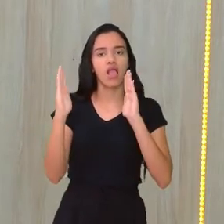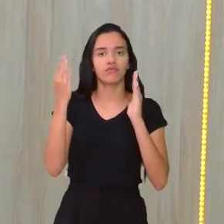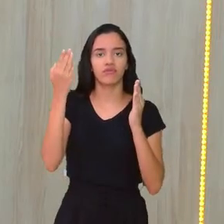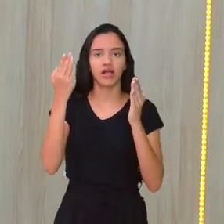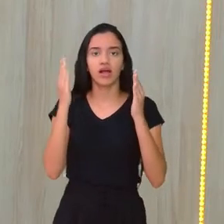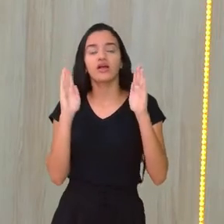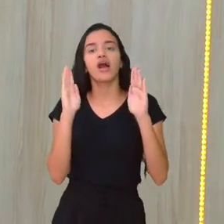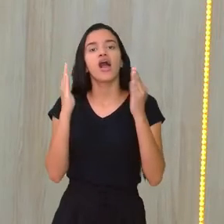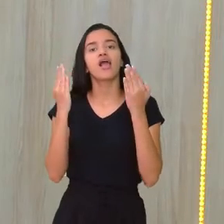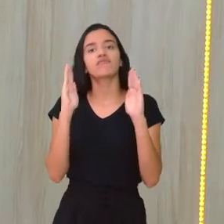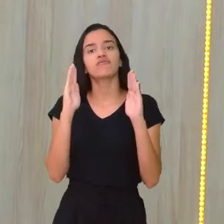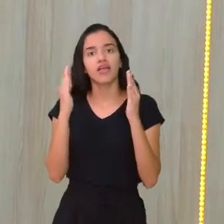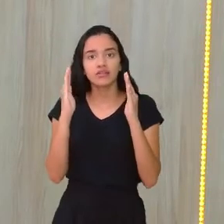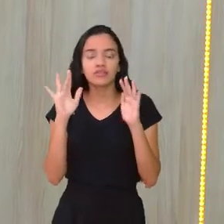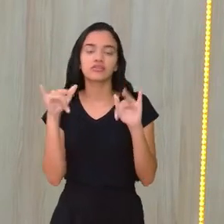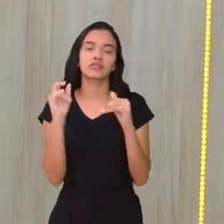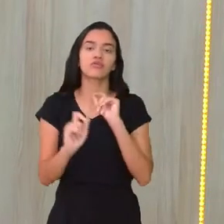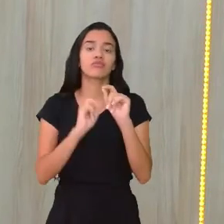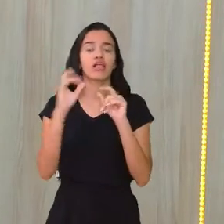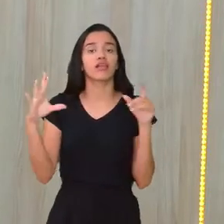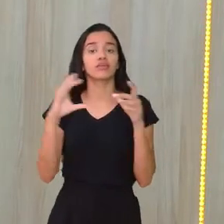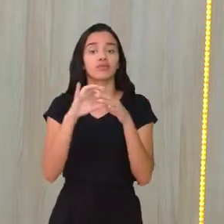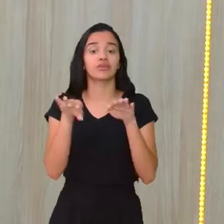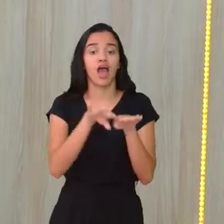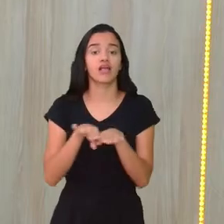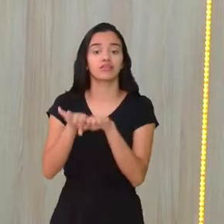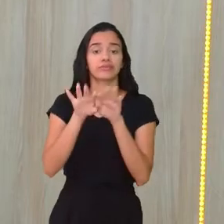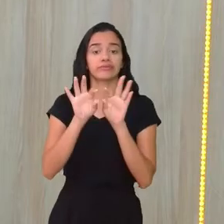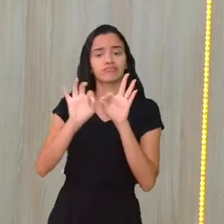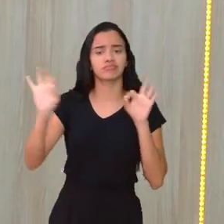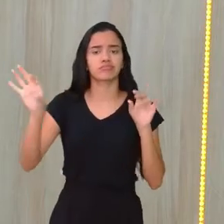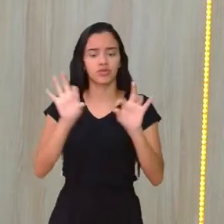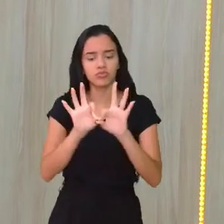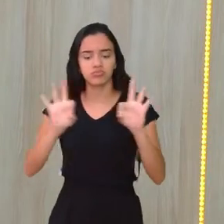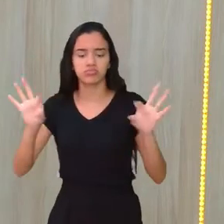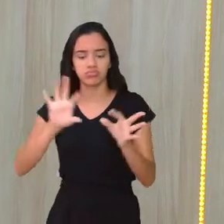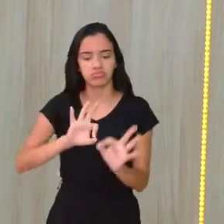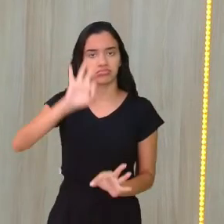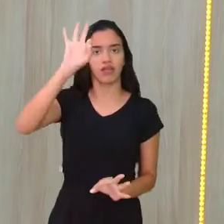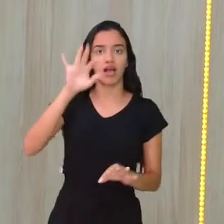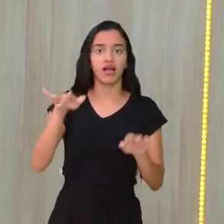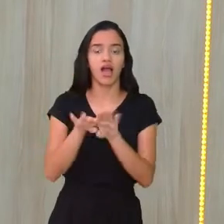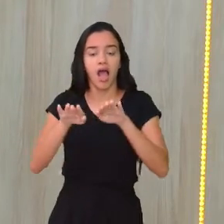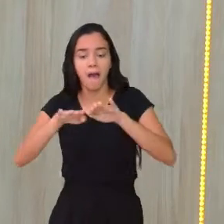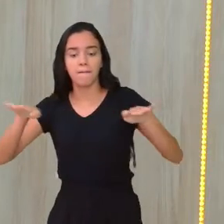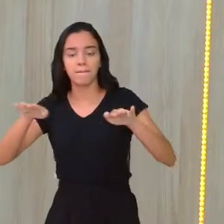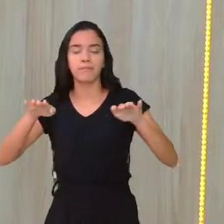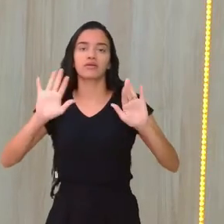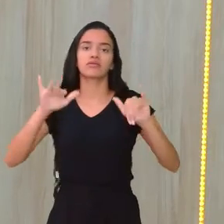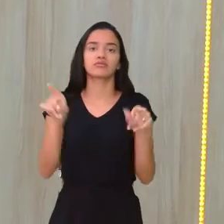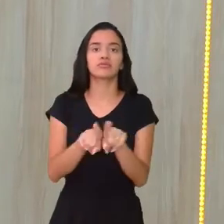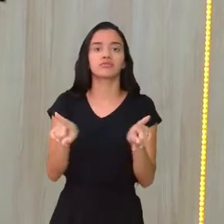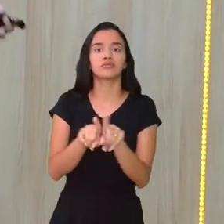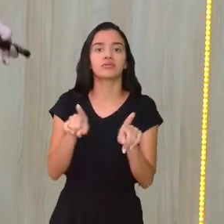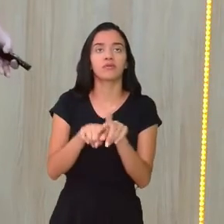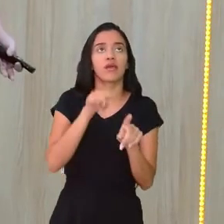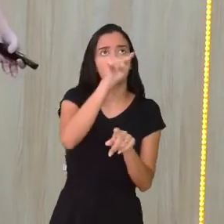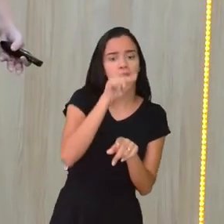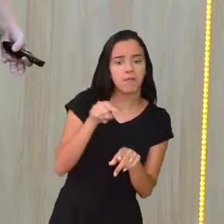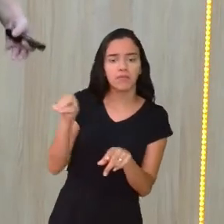tá ligado à igualdade, à distância, a medidas, a plano, a reta, a pontos, a